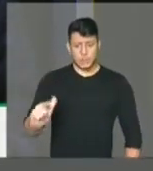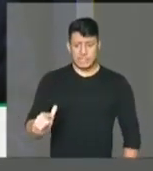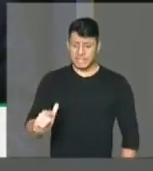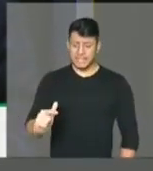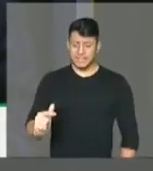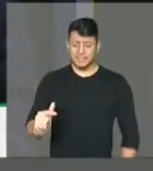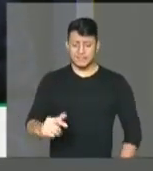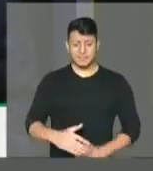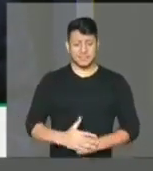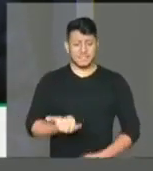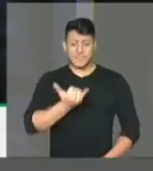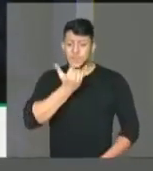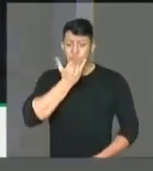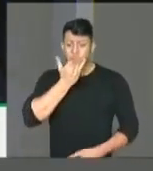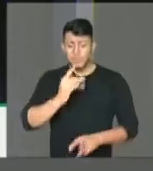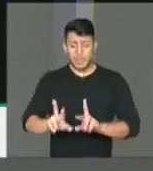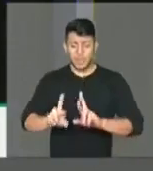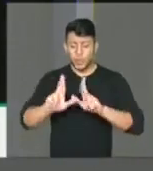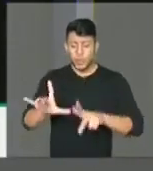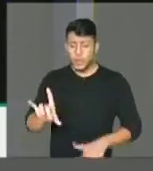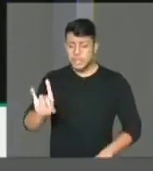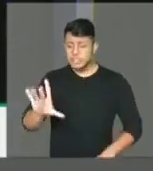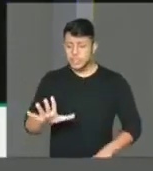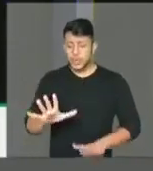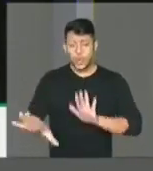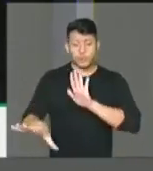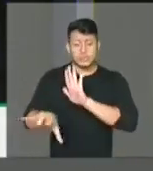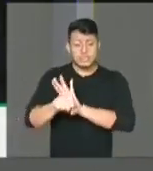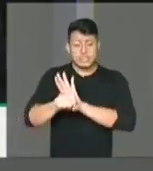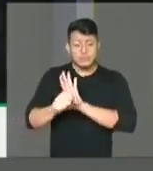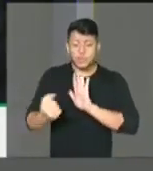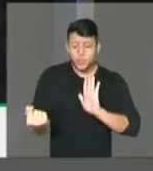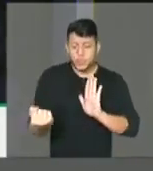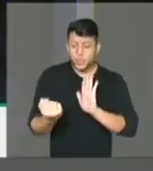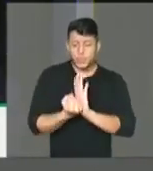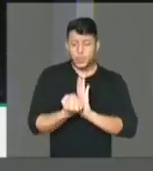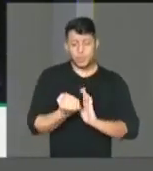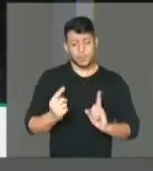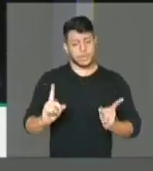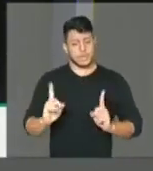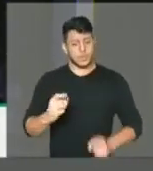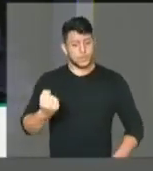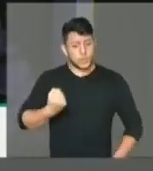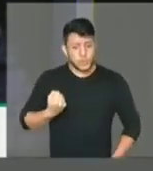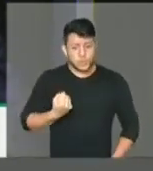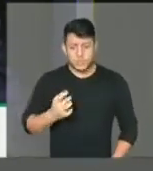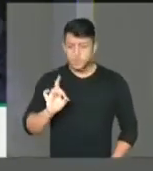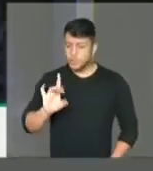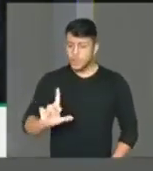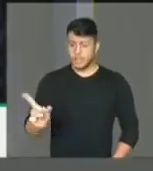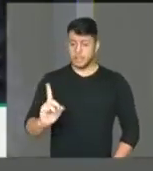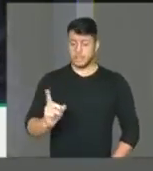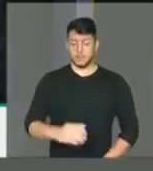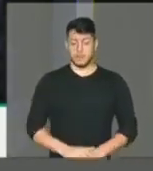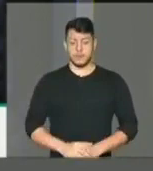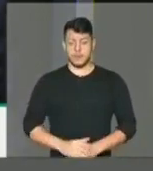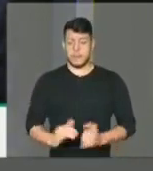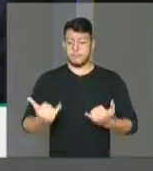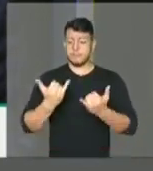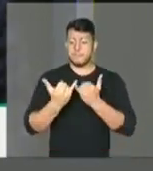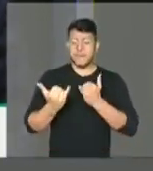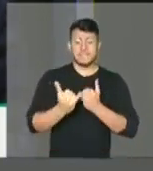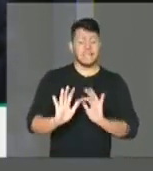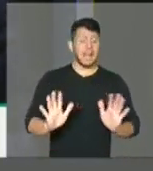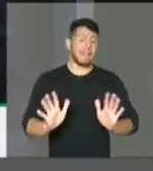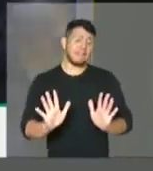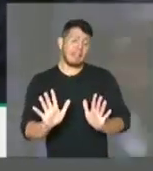deputado Glauber. Nós não podemos passar por isso como se fosse mais um episódio de violência diante de tantos que os mapas